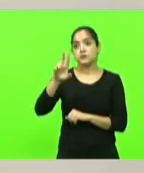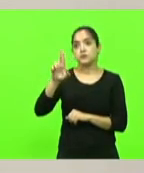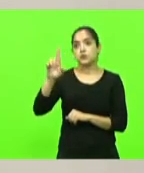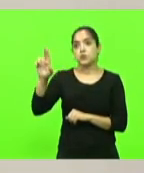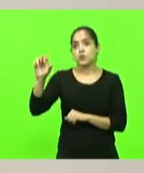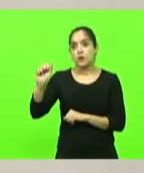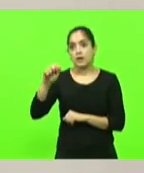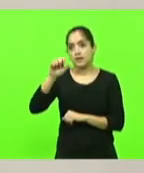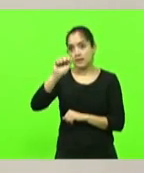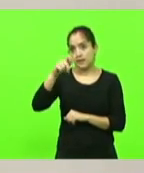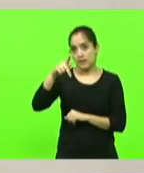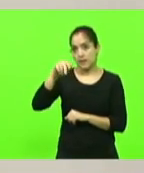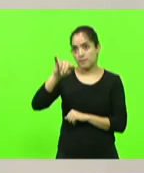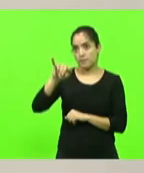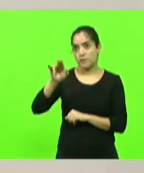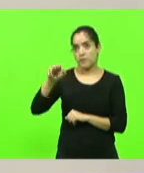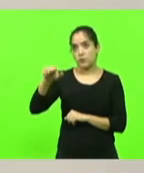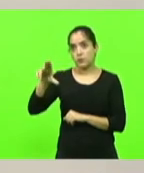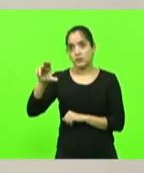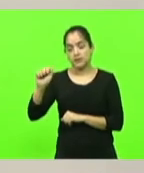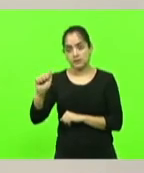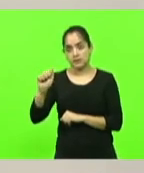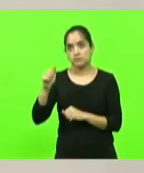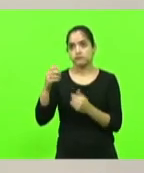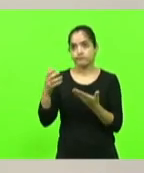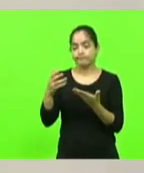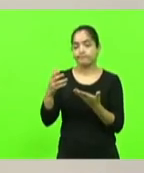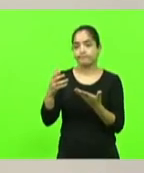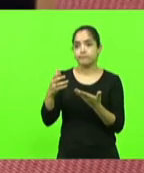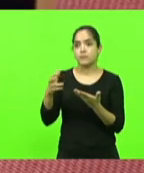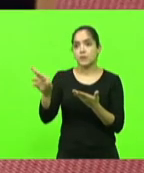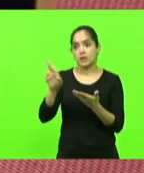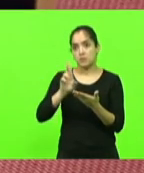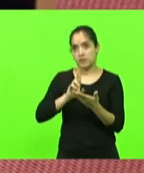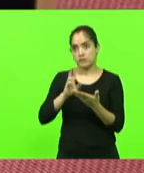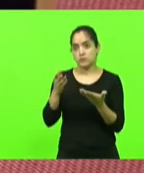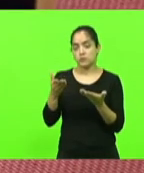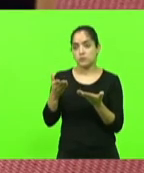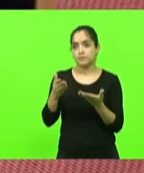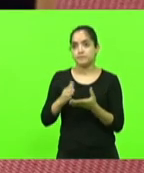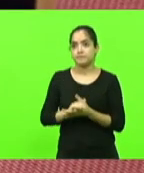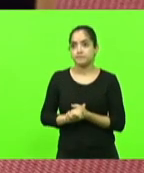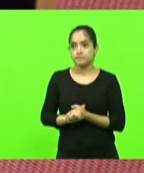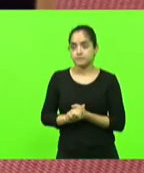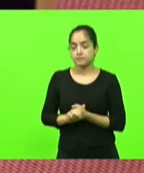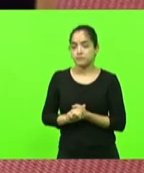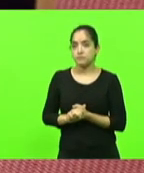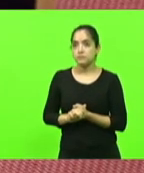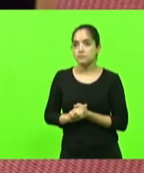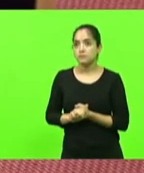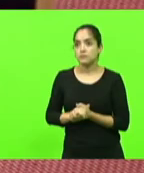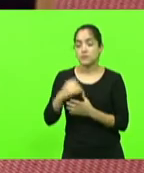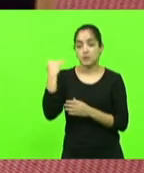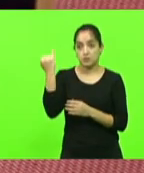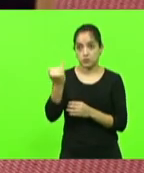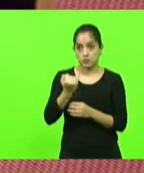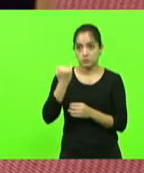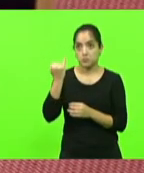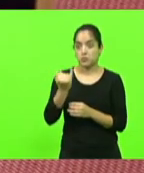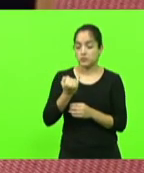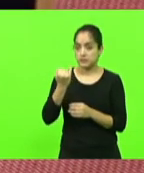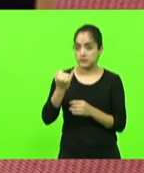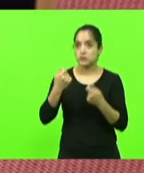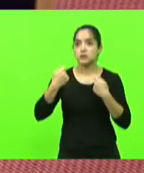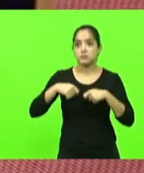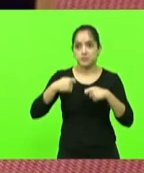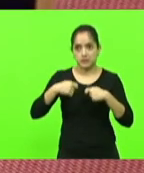Ronaldo que é o diretor do DENIT pois não Maurício não eu acho importante eu acho que ele tem que dizer